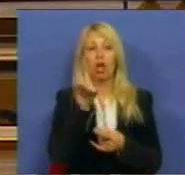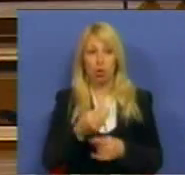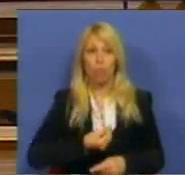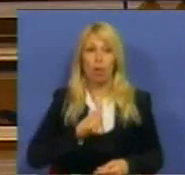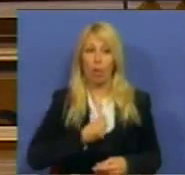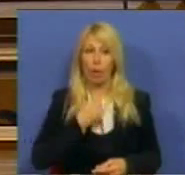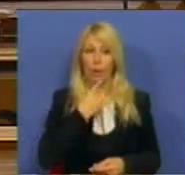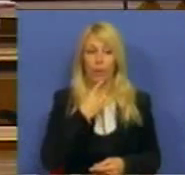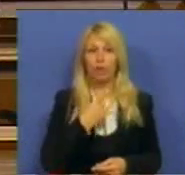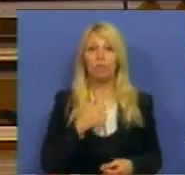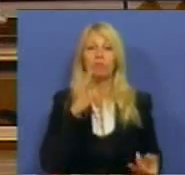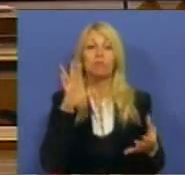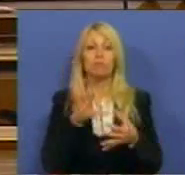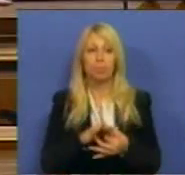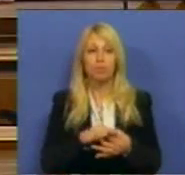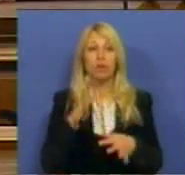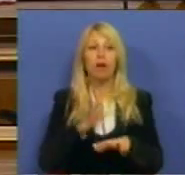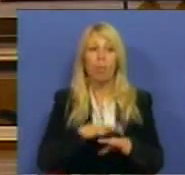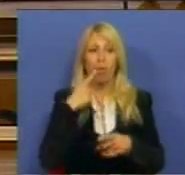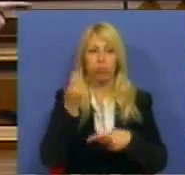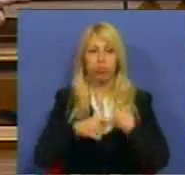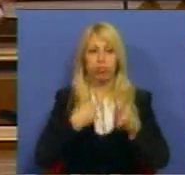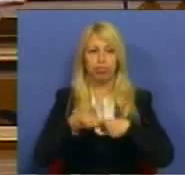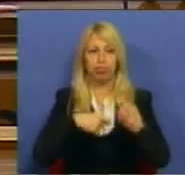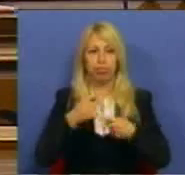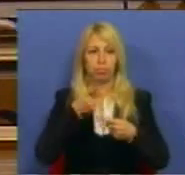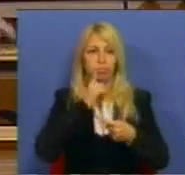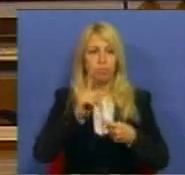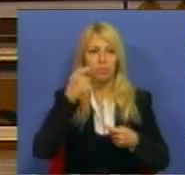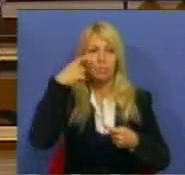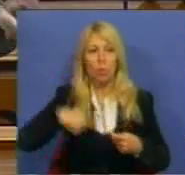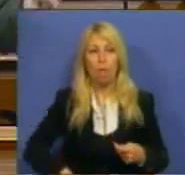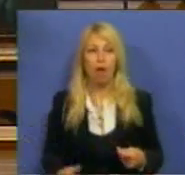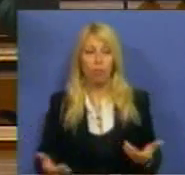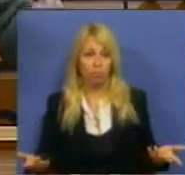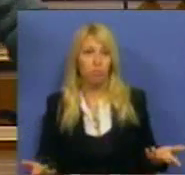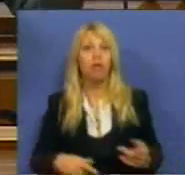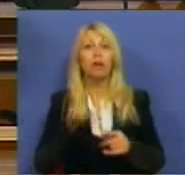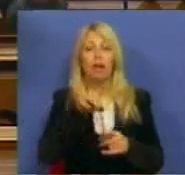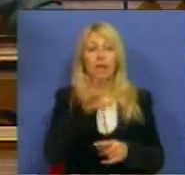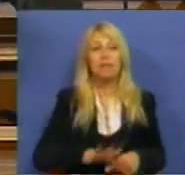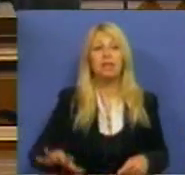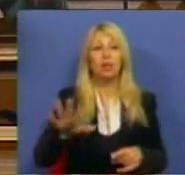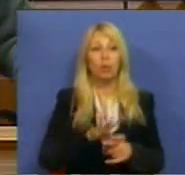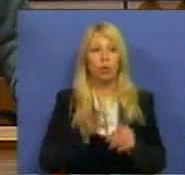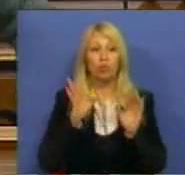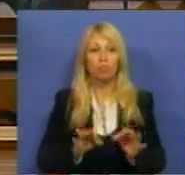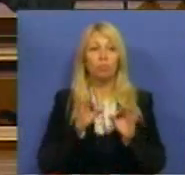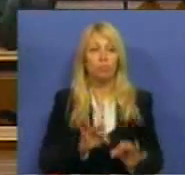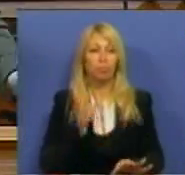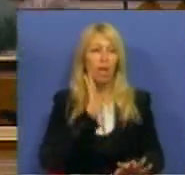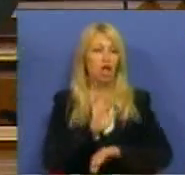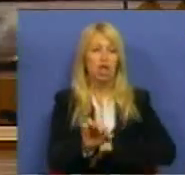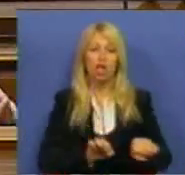preocupantes. têm a ver com o tráfico de seres humanos, é preciso dizê-lo, têm a ver com situações de perfeita escravatura